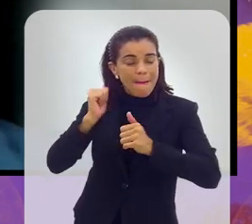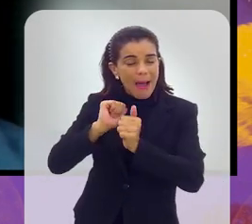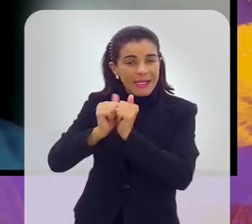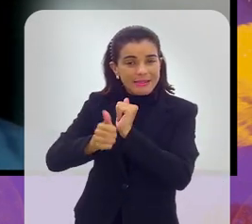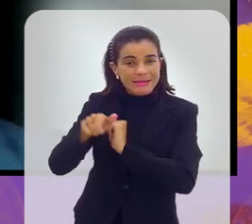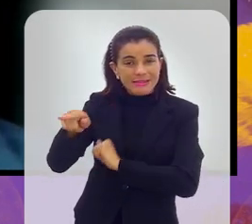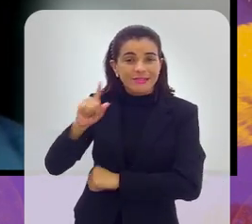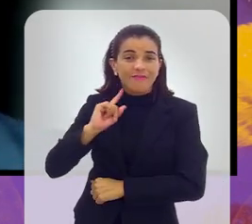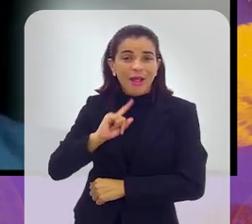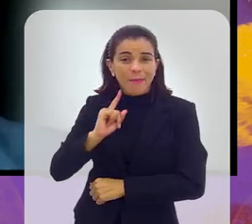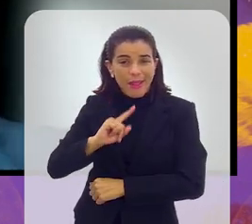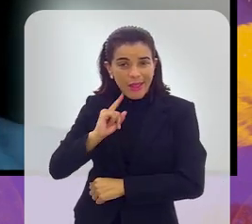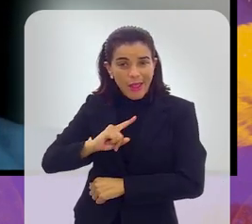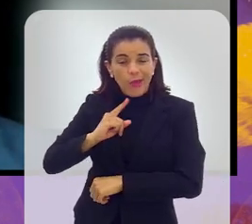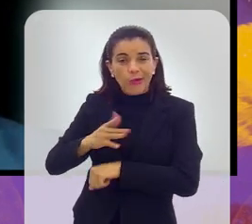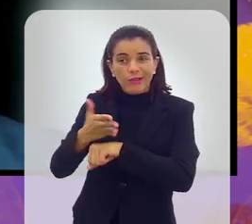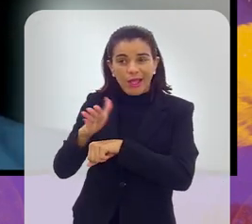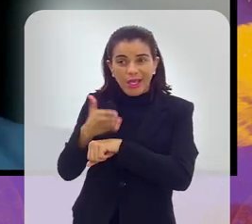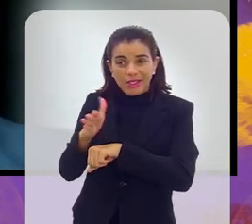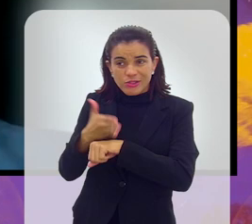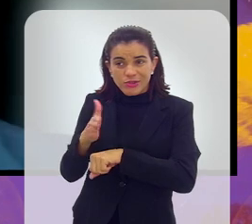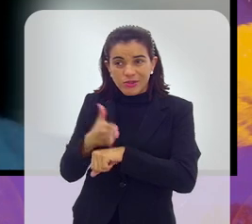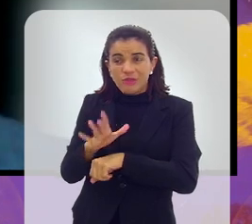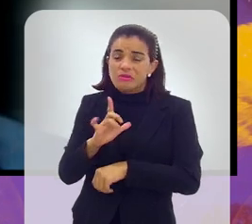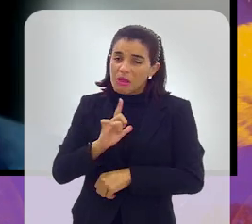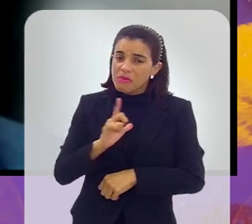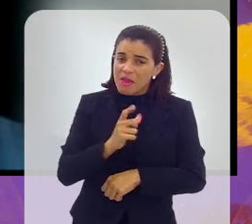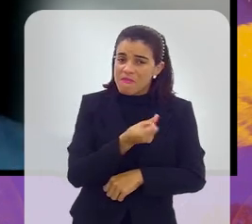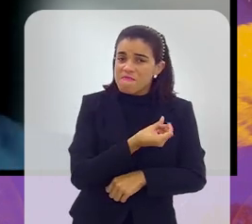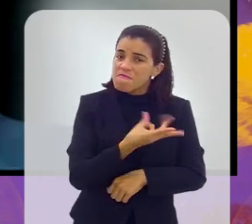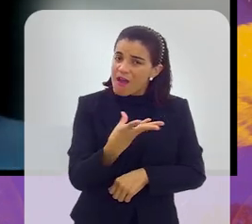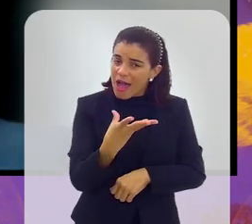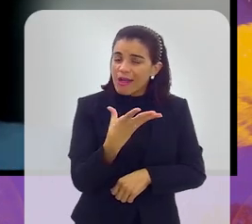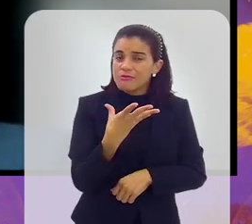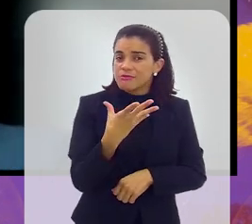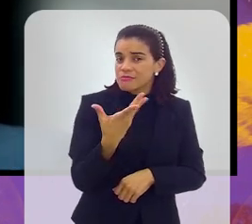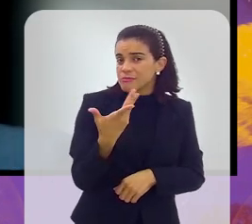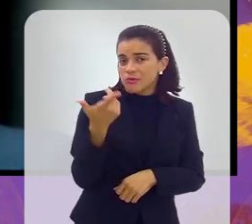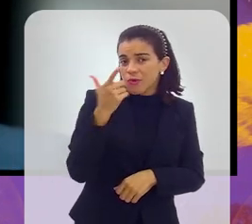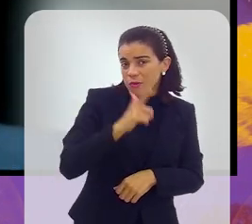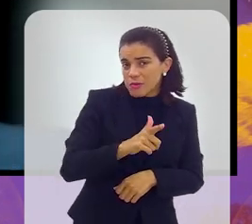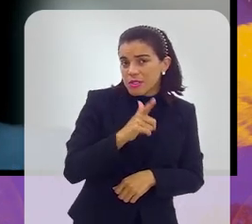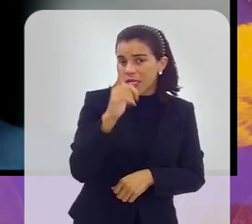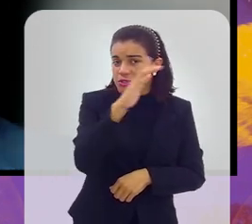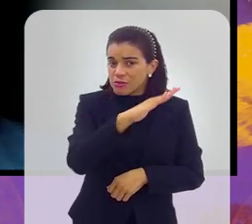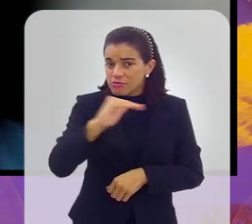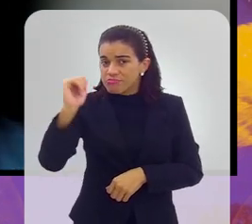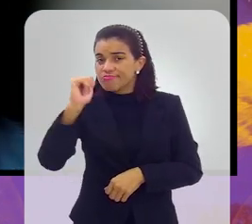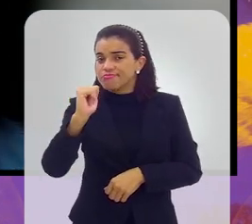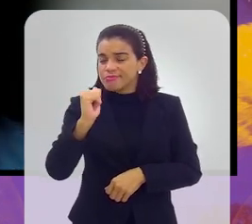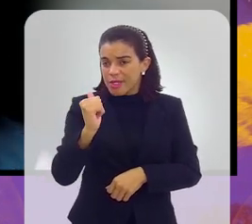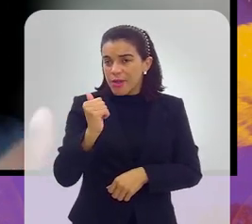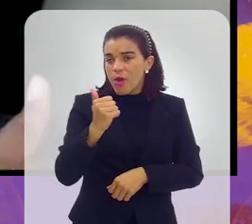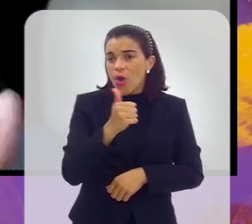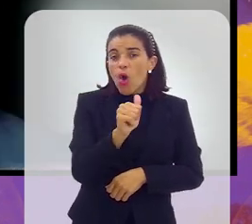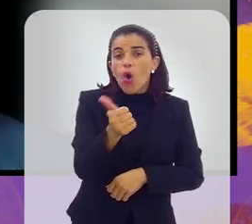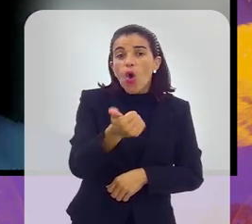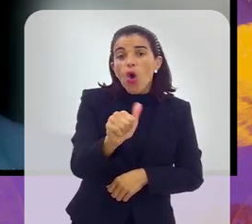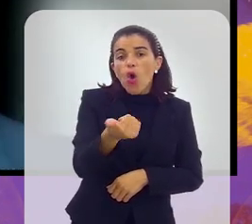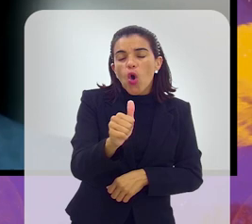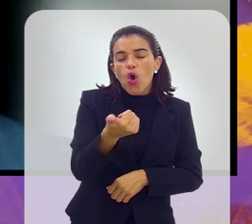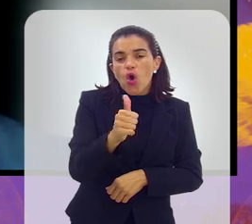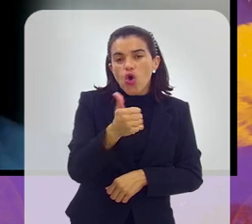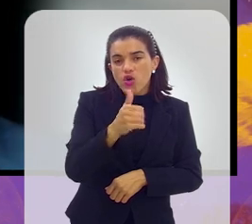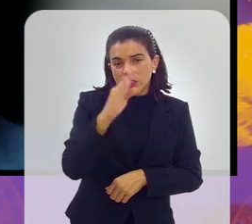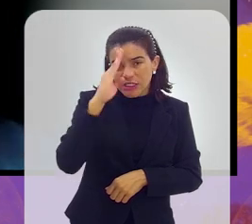final aqui no Rio de Janeiro, ele foi convidado para fazer teste no Flamengo, então muitos jogadores, eles fazem teste de fato, acho que assim, dos homens